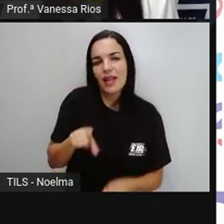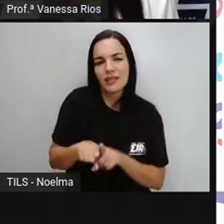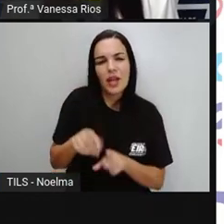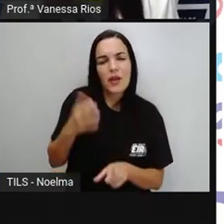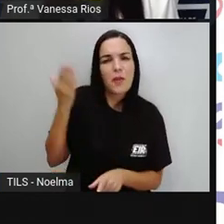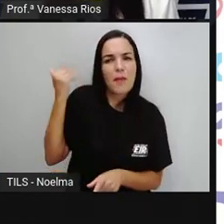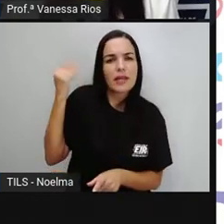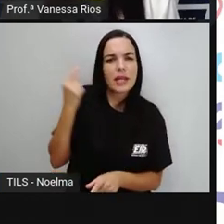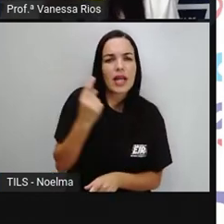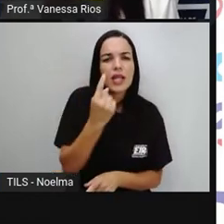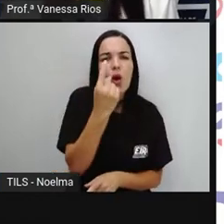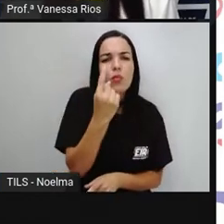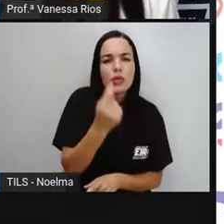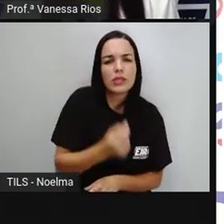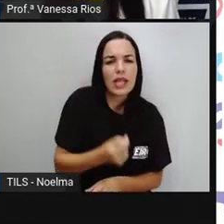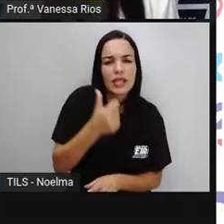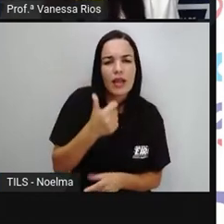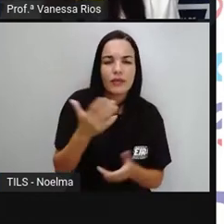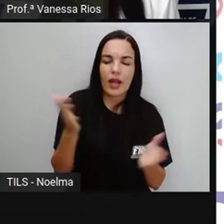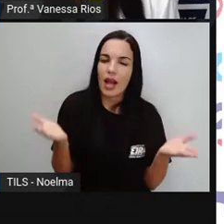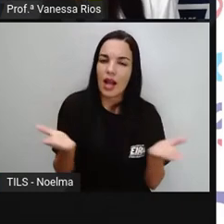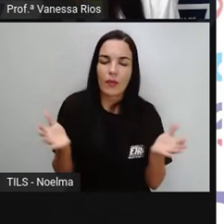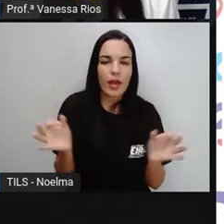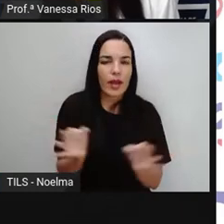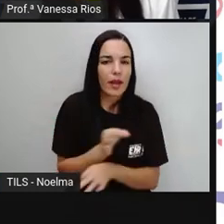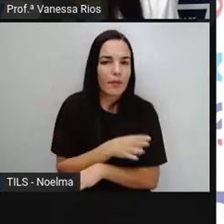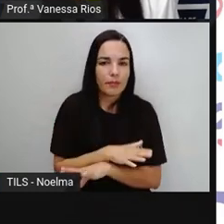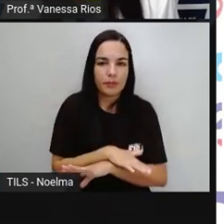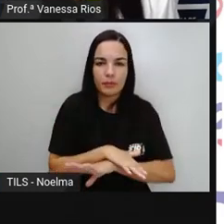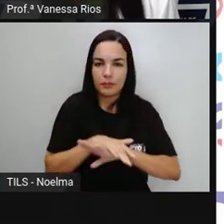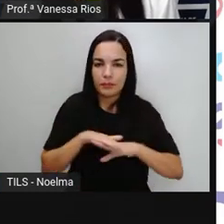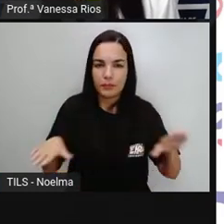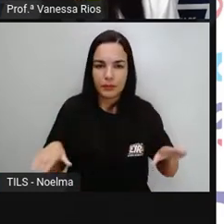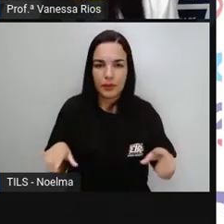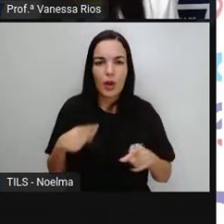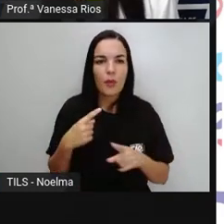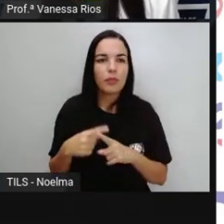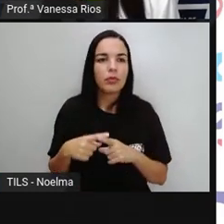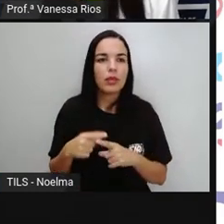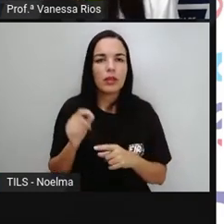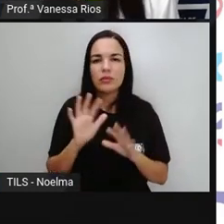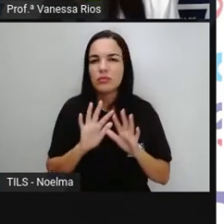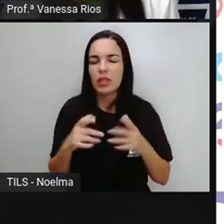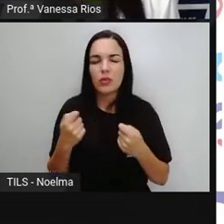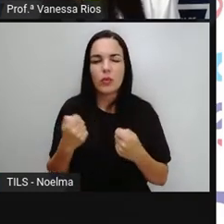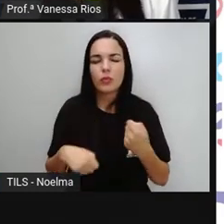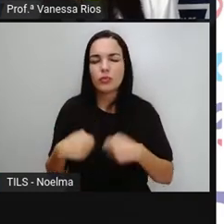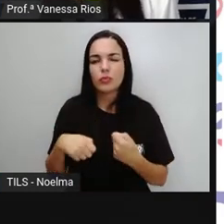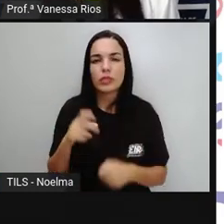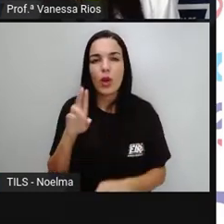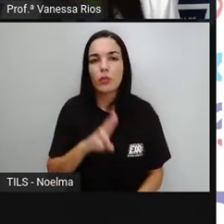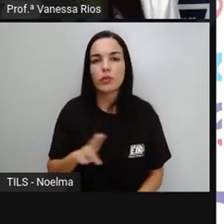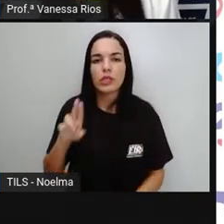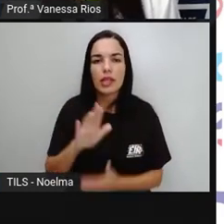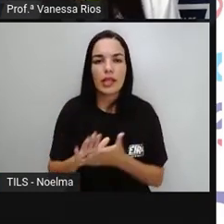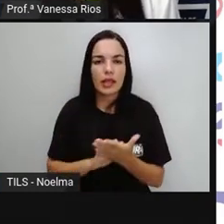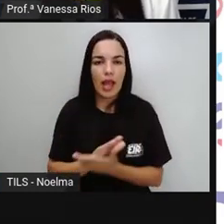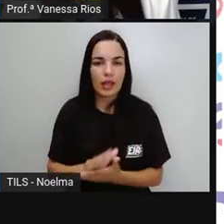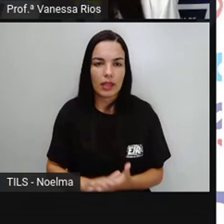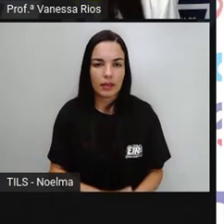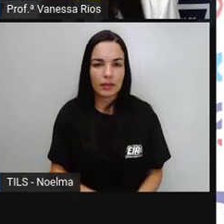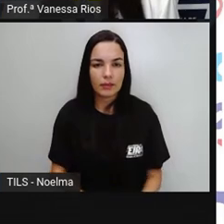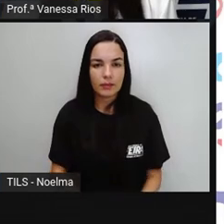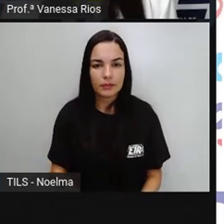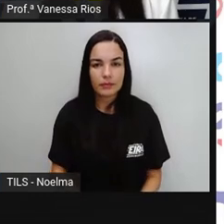Também A bem pequenininha Que deixou De ser fabricada Por quase Não ser Utilizada E